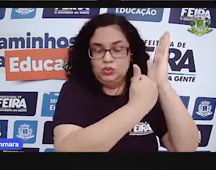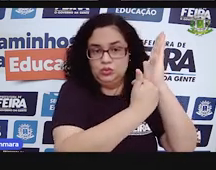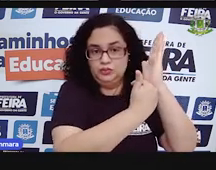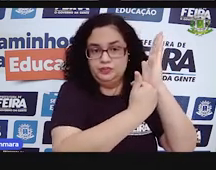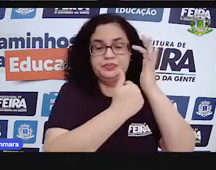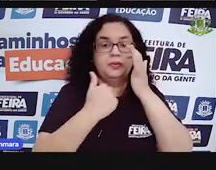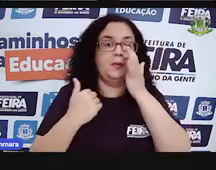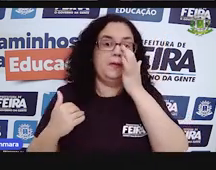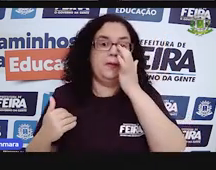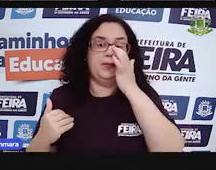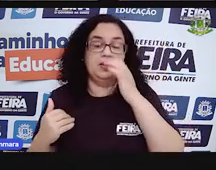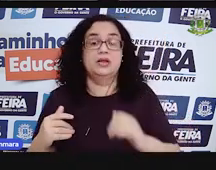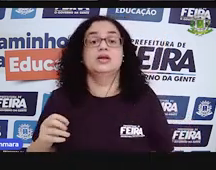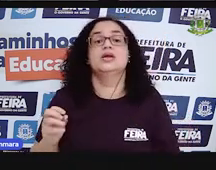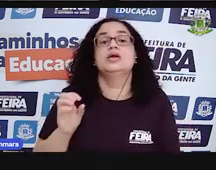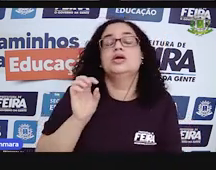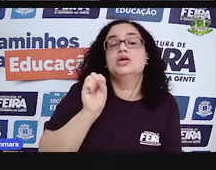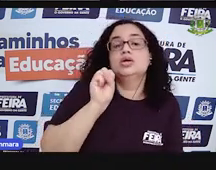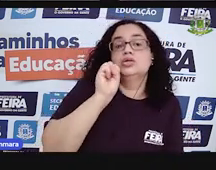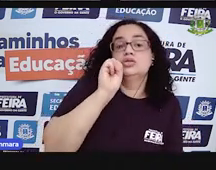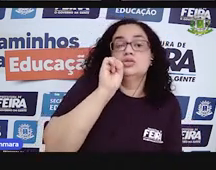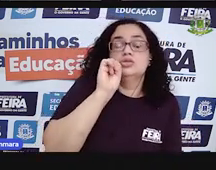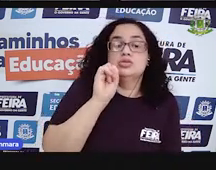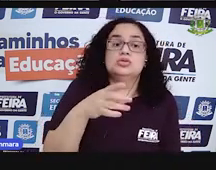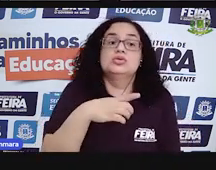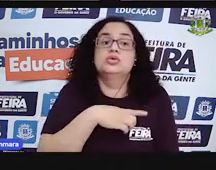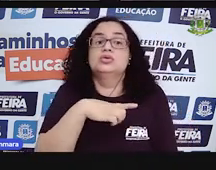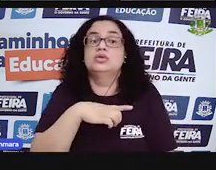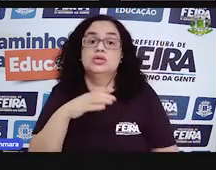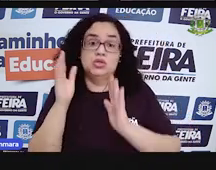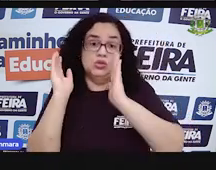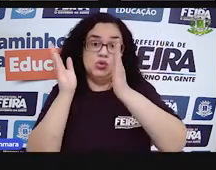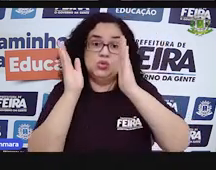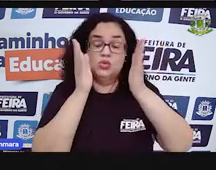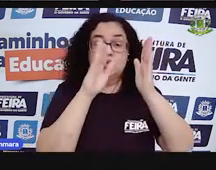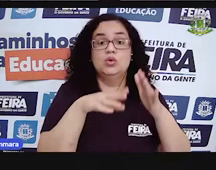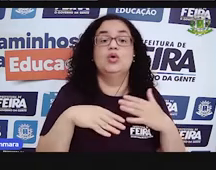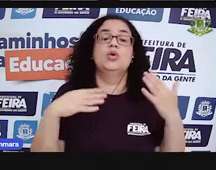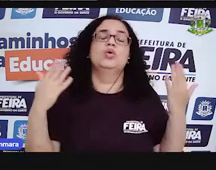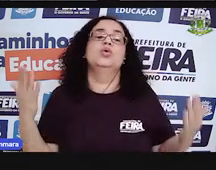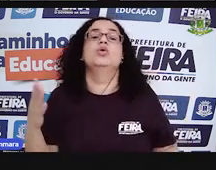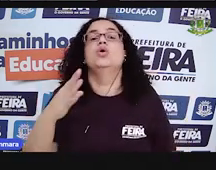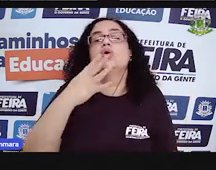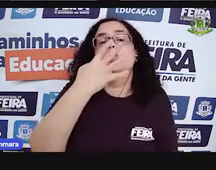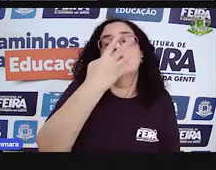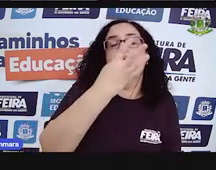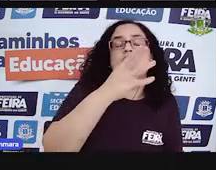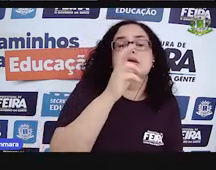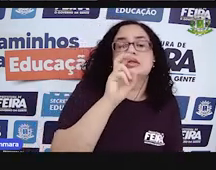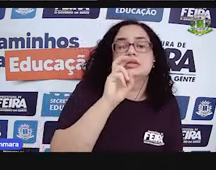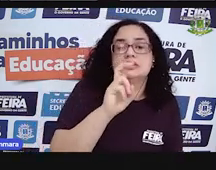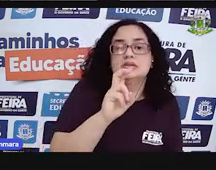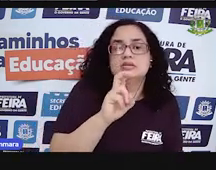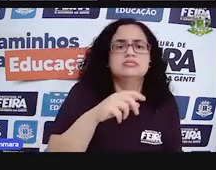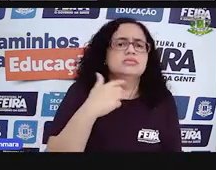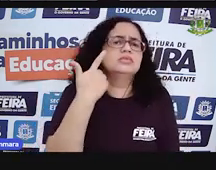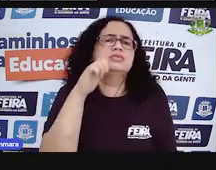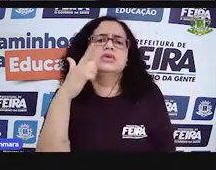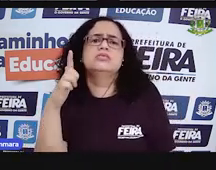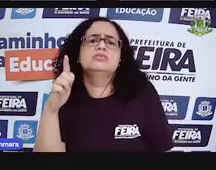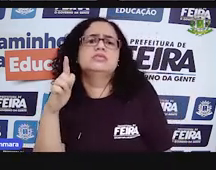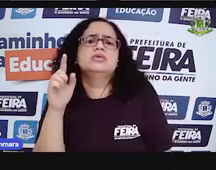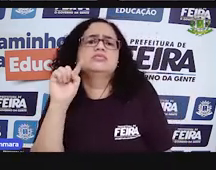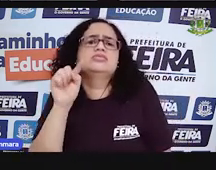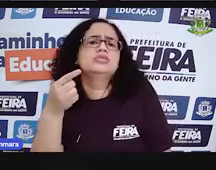embaixo de vírgula. Só que quando a gente vai colocar nessa ordemzinha, o 45 lá na tabela apareceu sem vírgula.